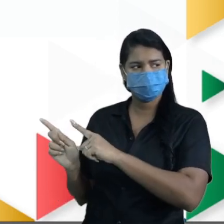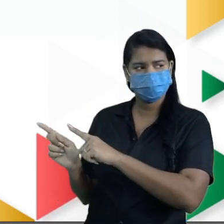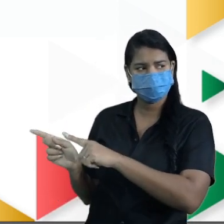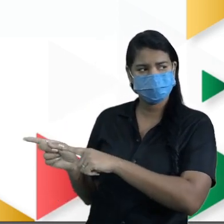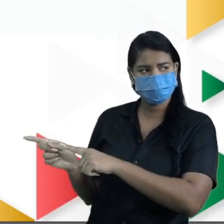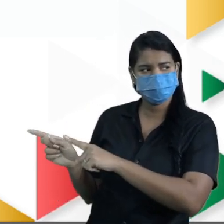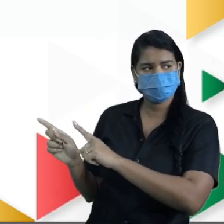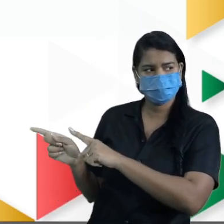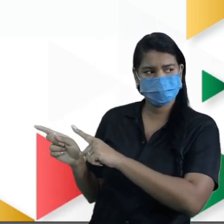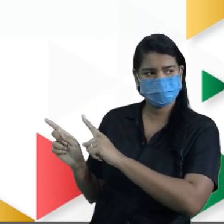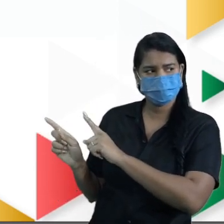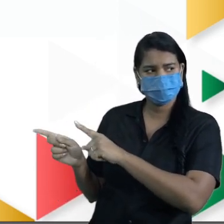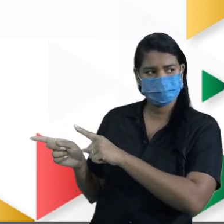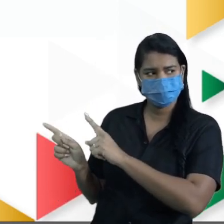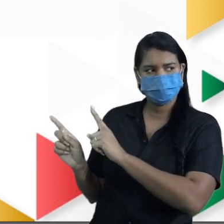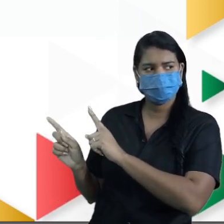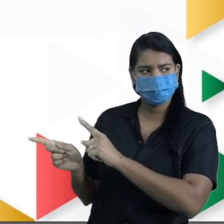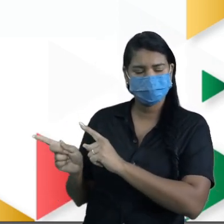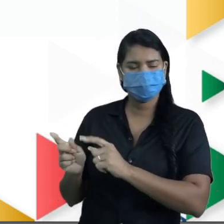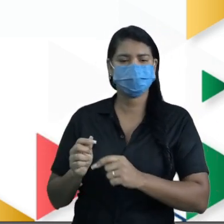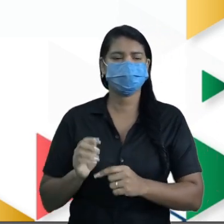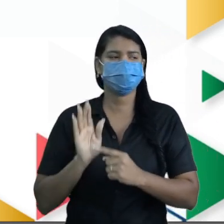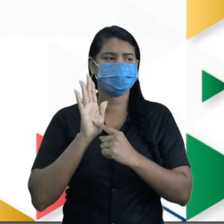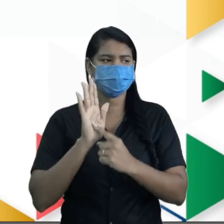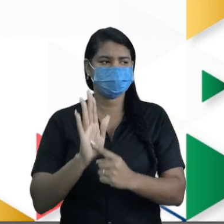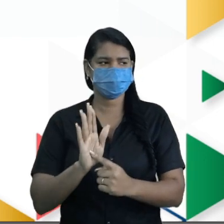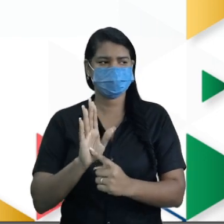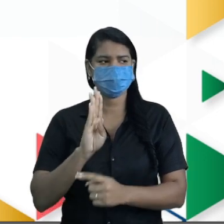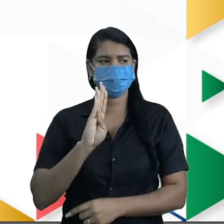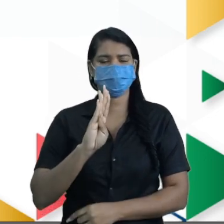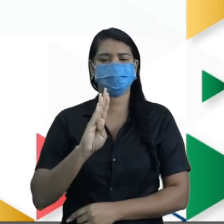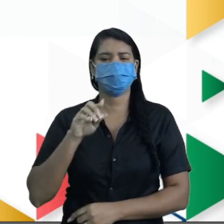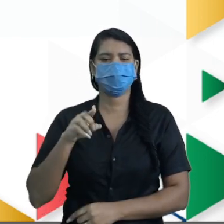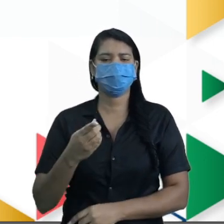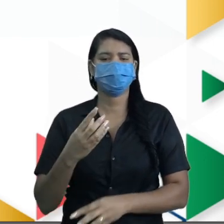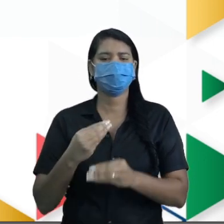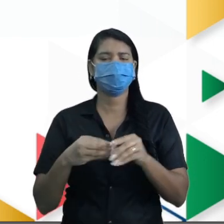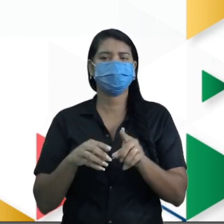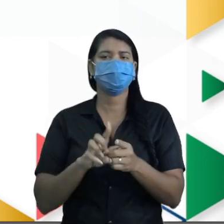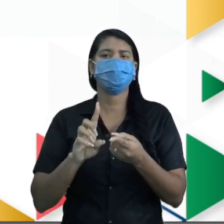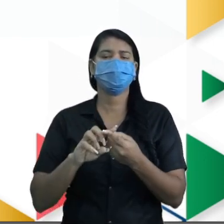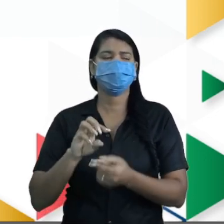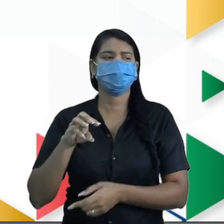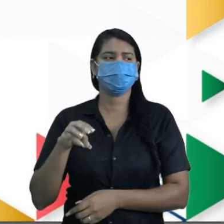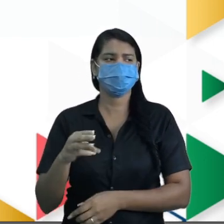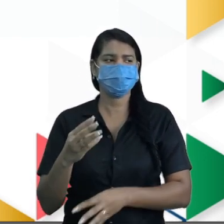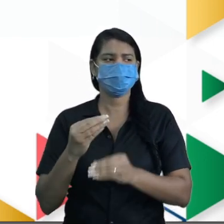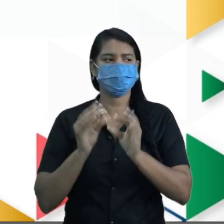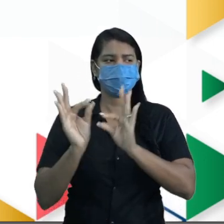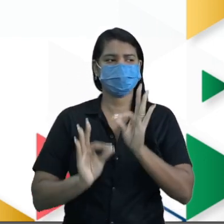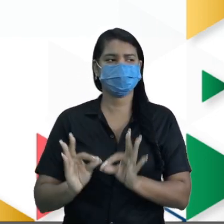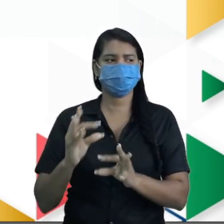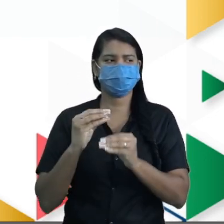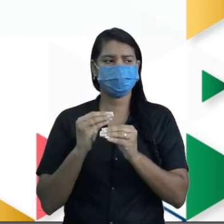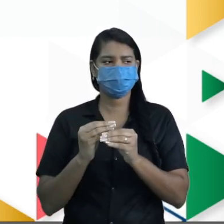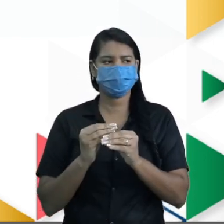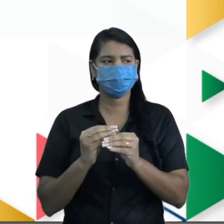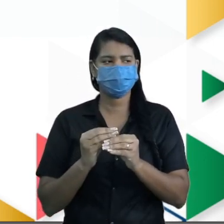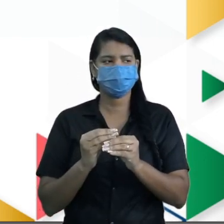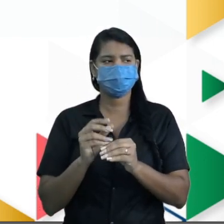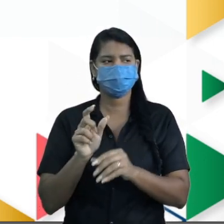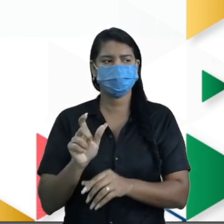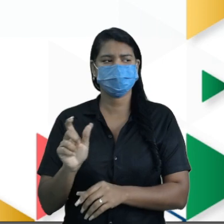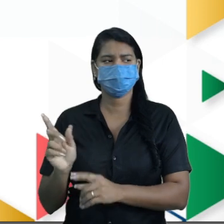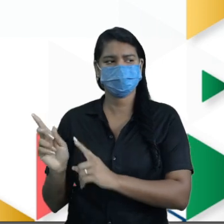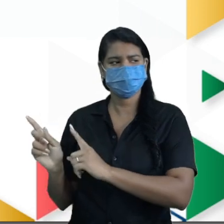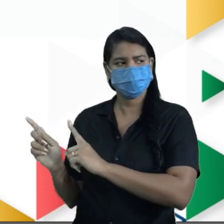nesse gráfico representam bilhões, tá? Se fosse milhões, aí ele colocaria lá certinho. Então, cada número desse